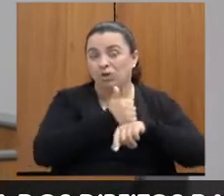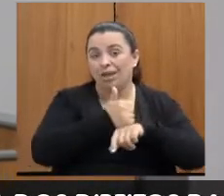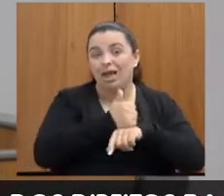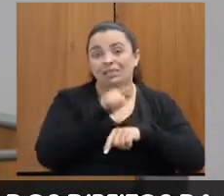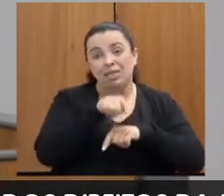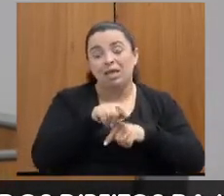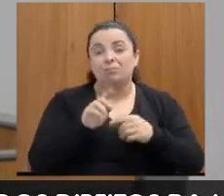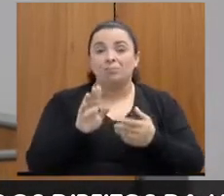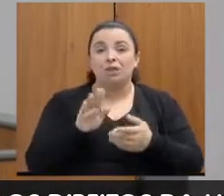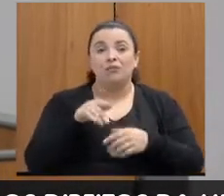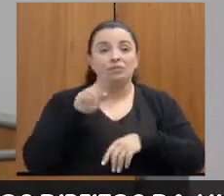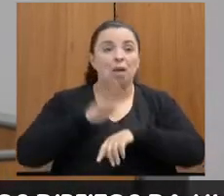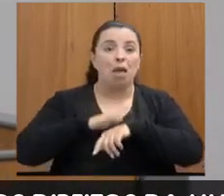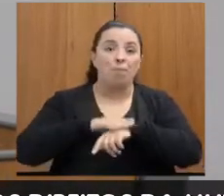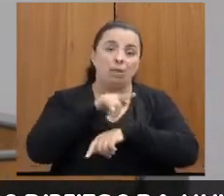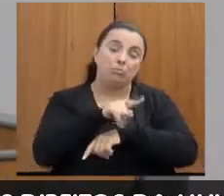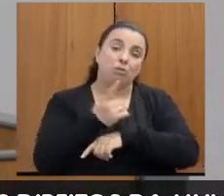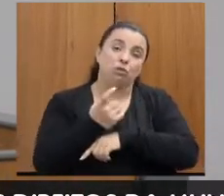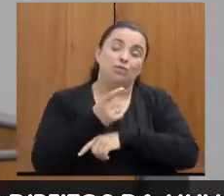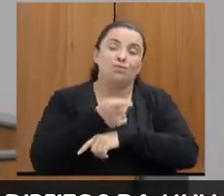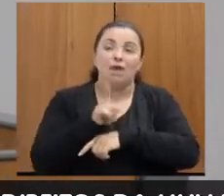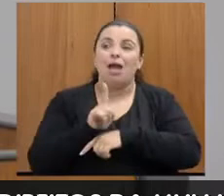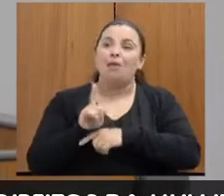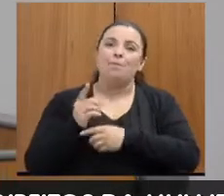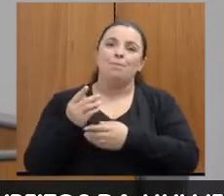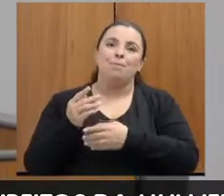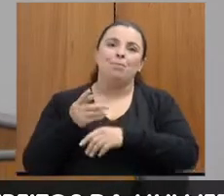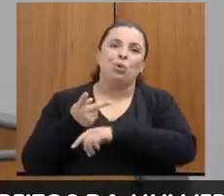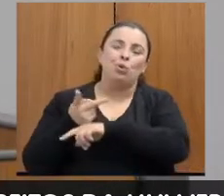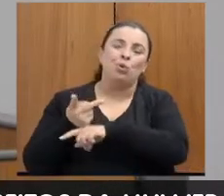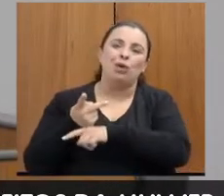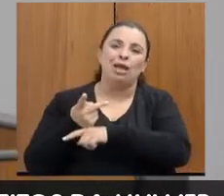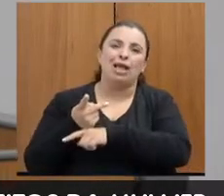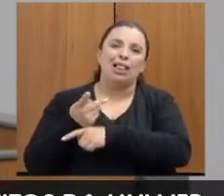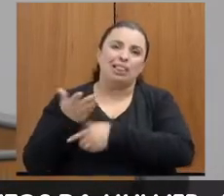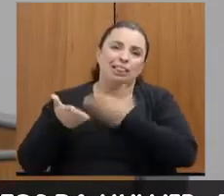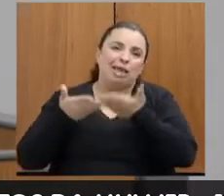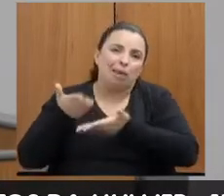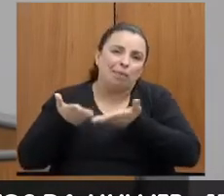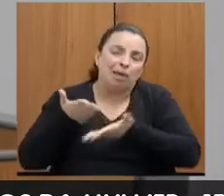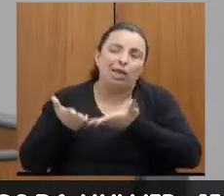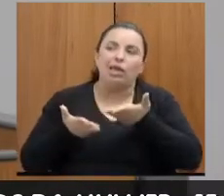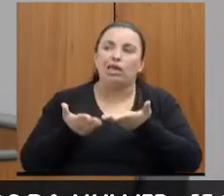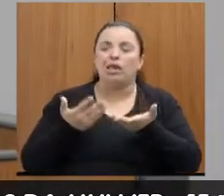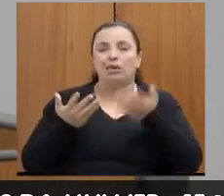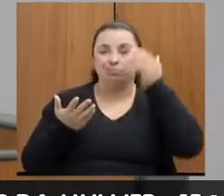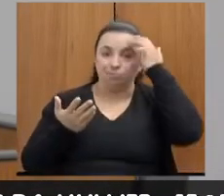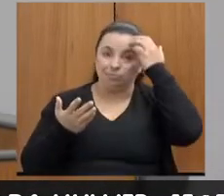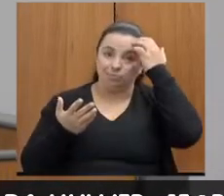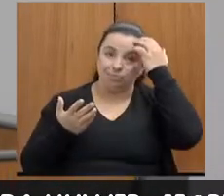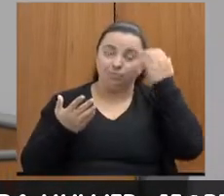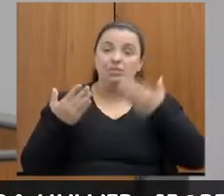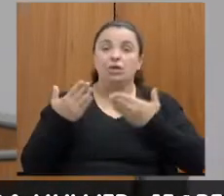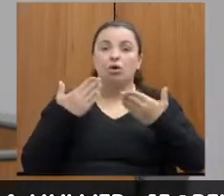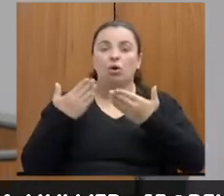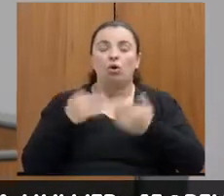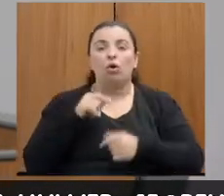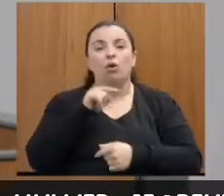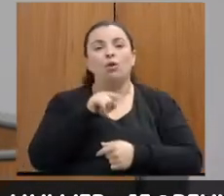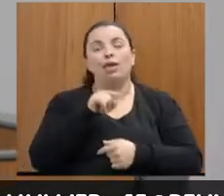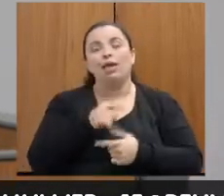terapêutica. Então, às vezes, esse espaço de escuta desses profissionais que estão ali na ponta, os dilemas que eles vivem,